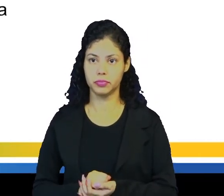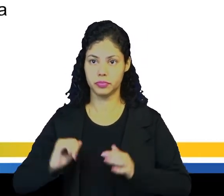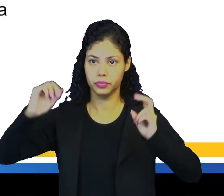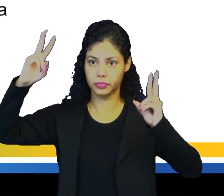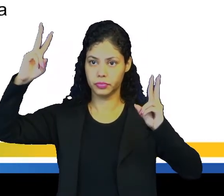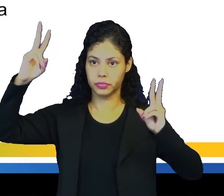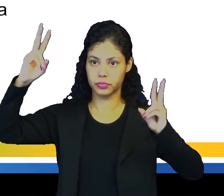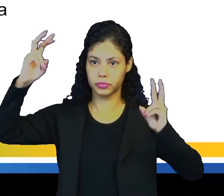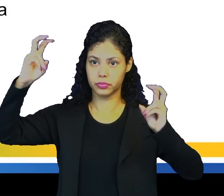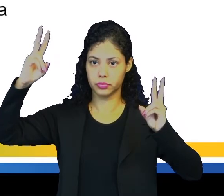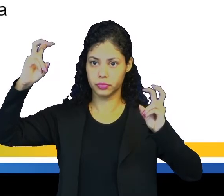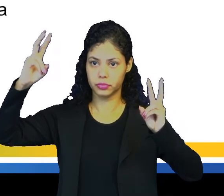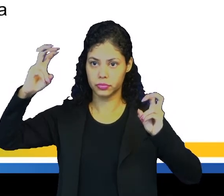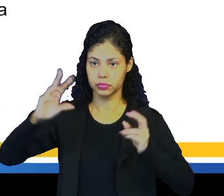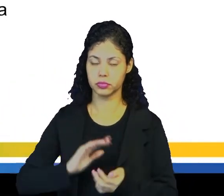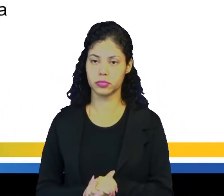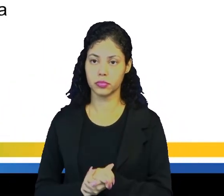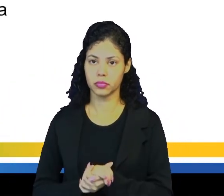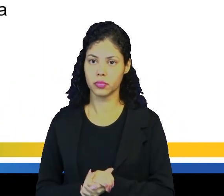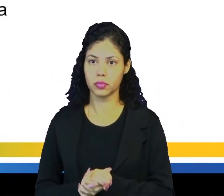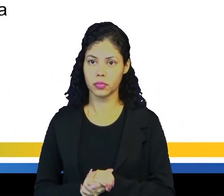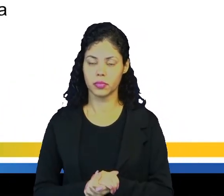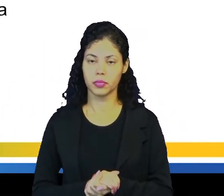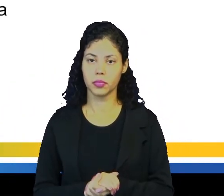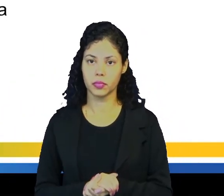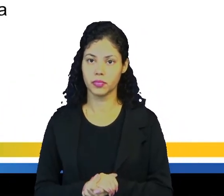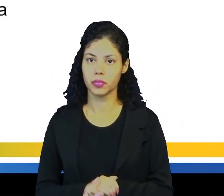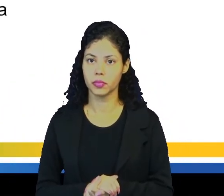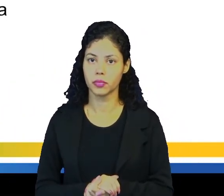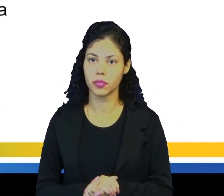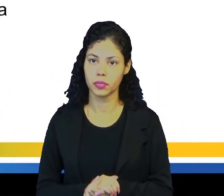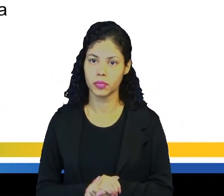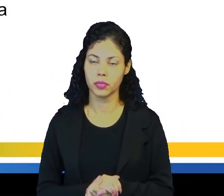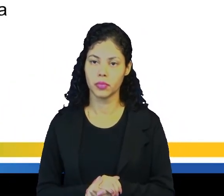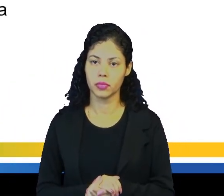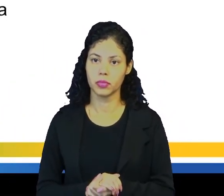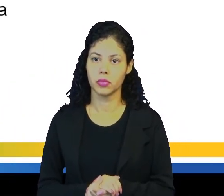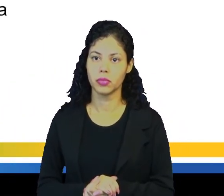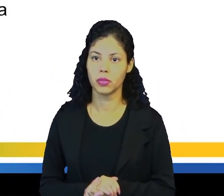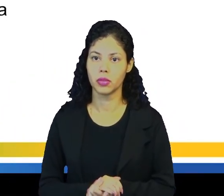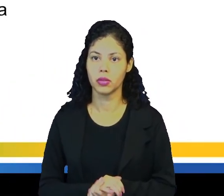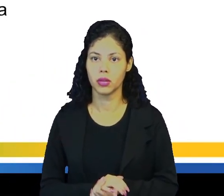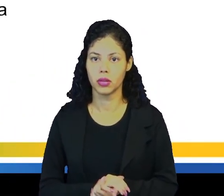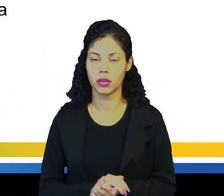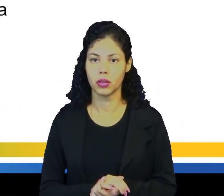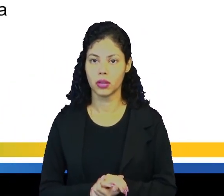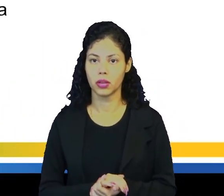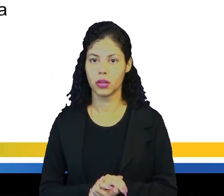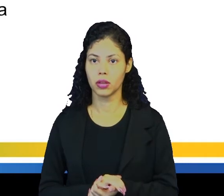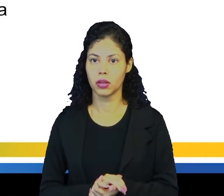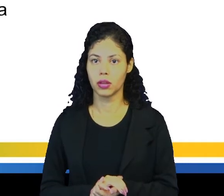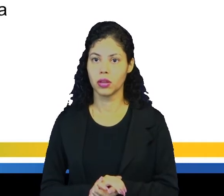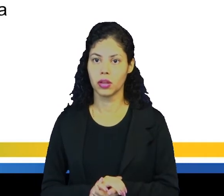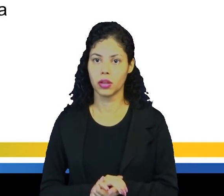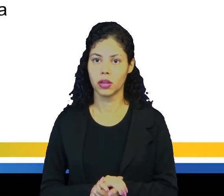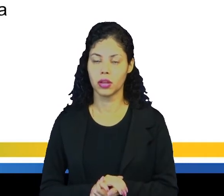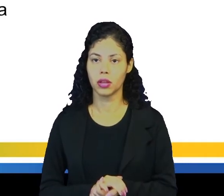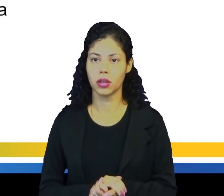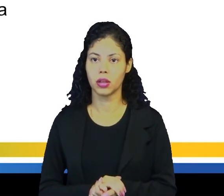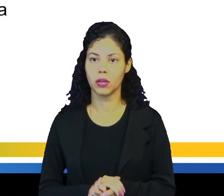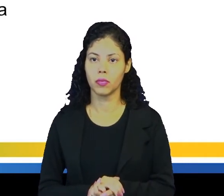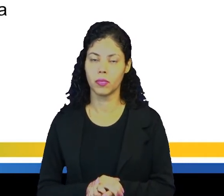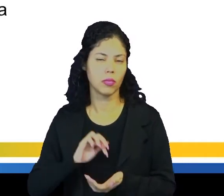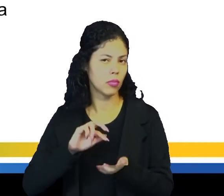As aspas são chamadas de quotation marks, inverted commas ou quotes, né, inverted